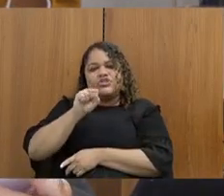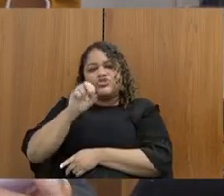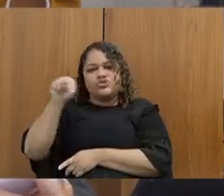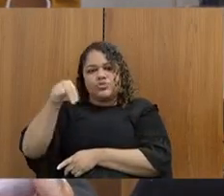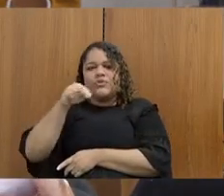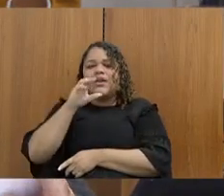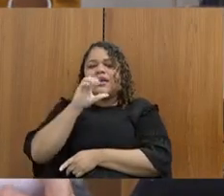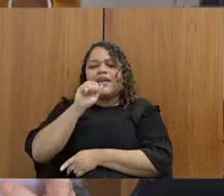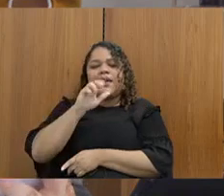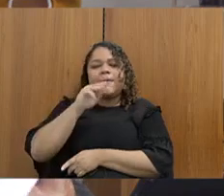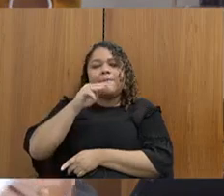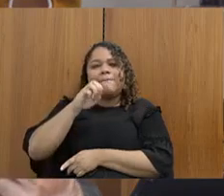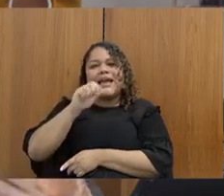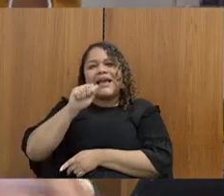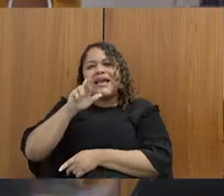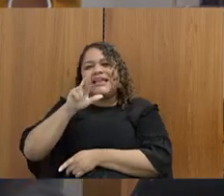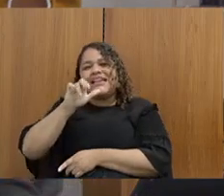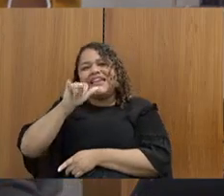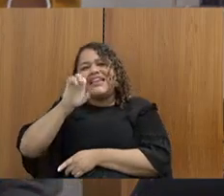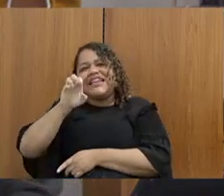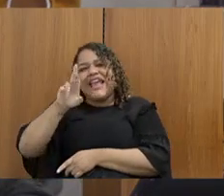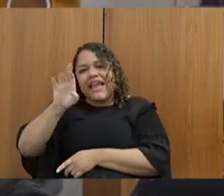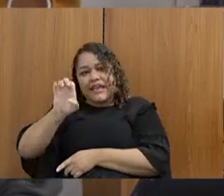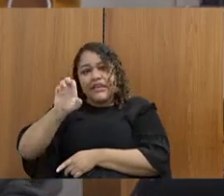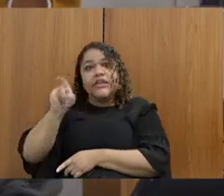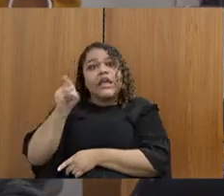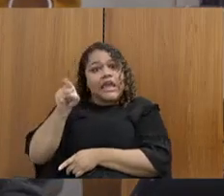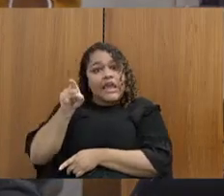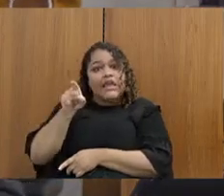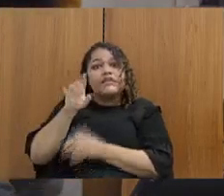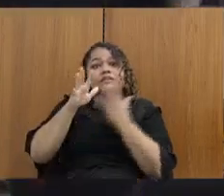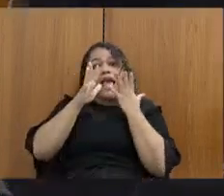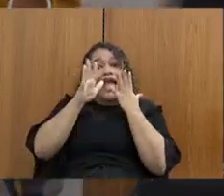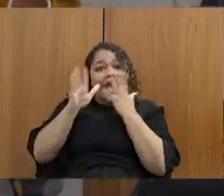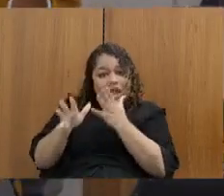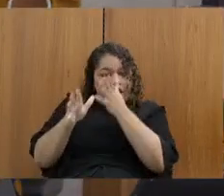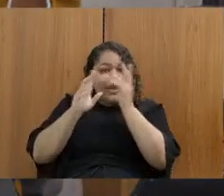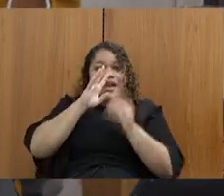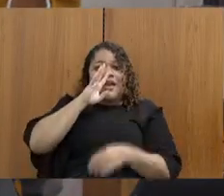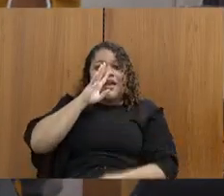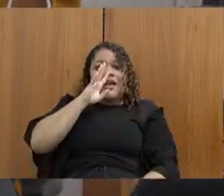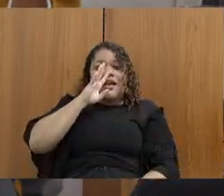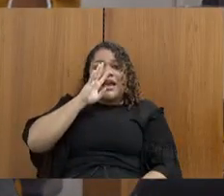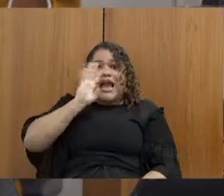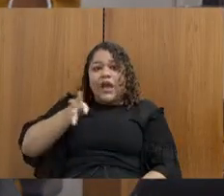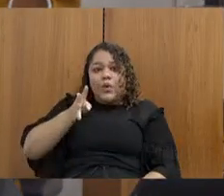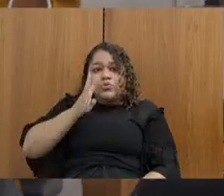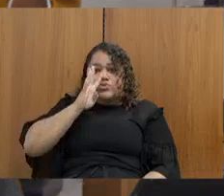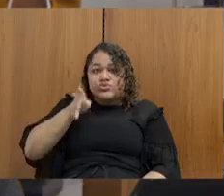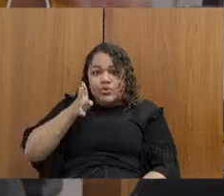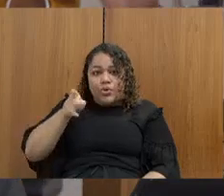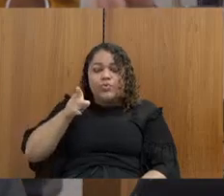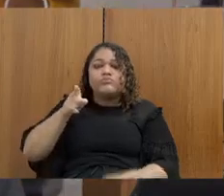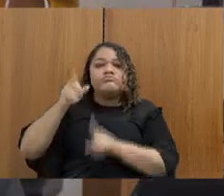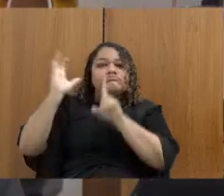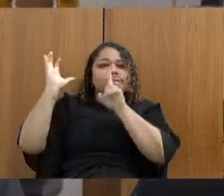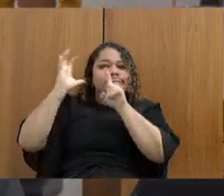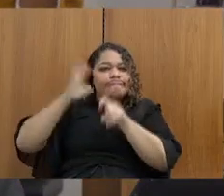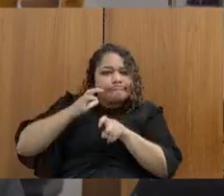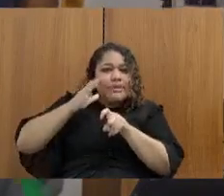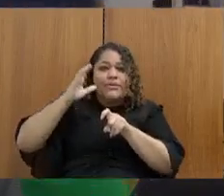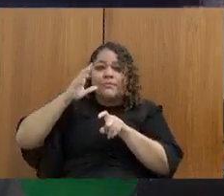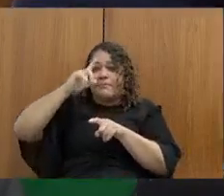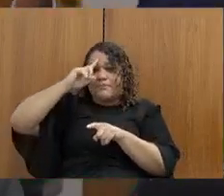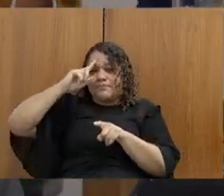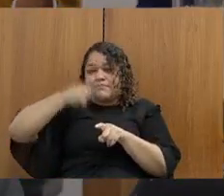ele está sendo acusado aqui de diversos abusos e especialmente assédio moral, ele tem colocado, inclusive,